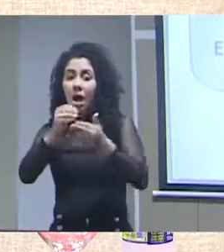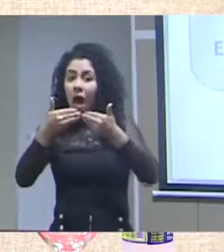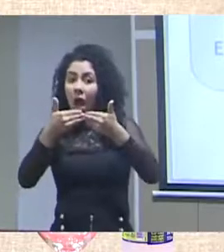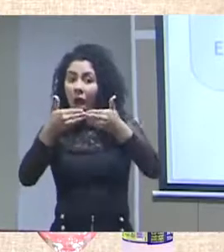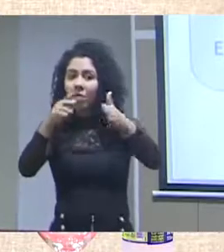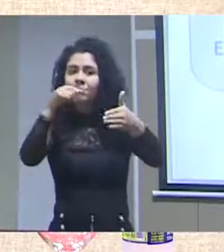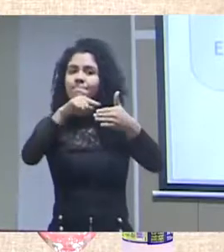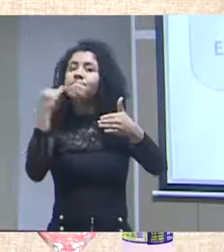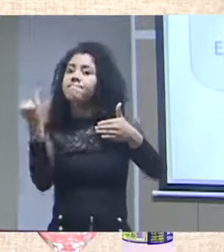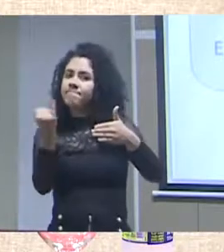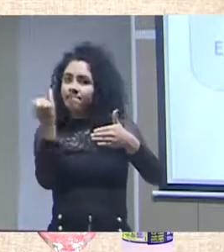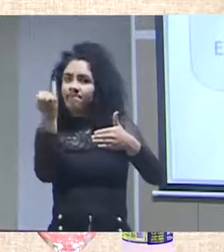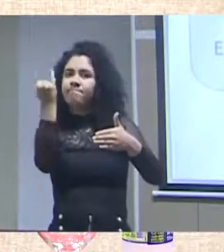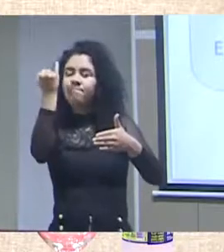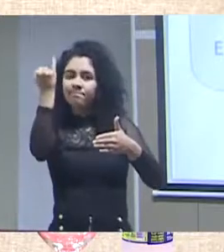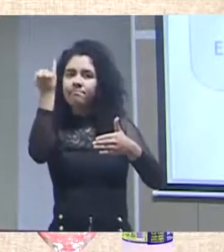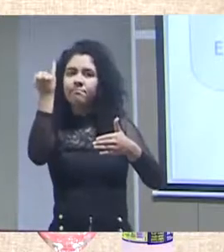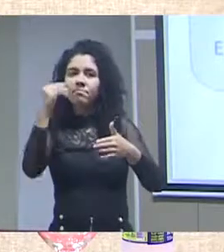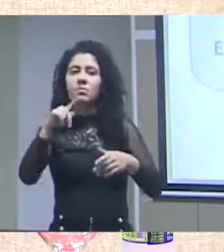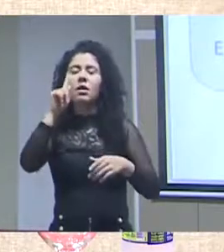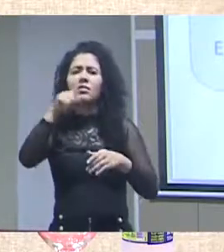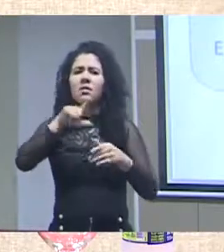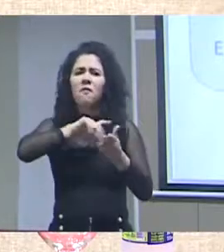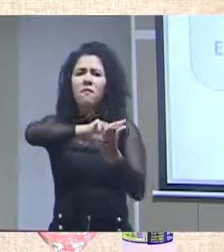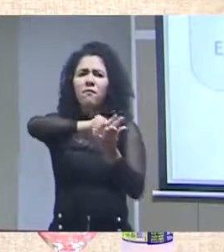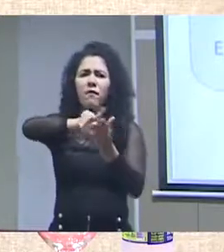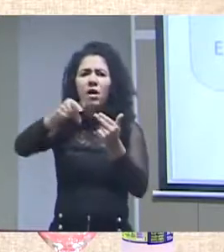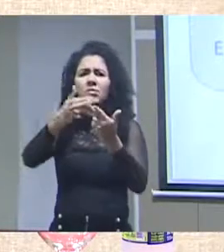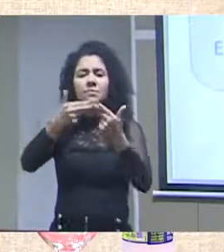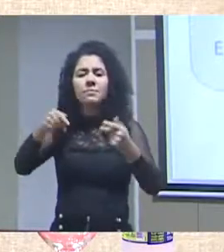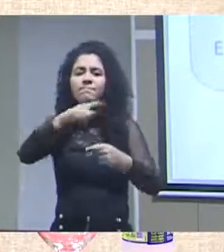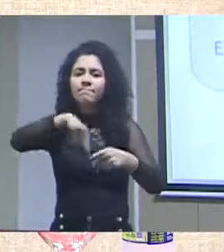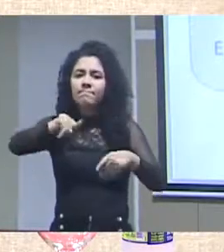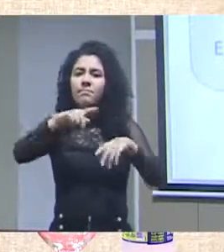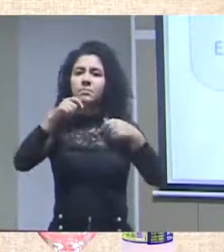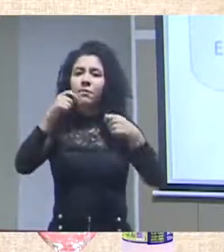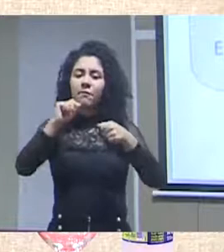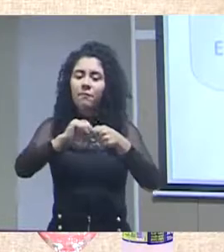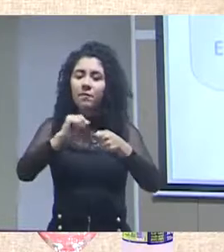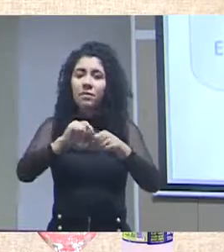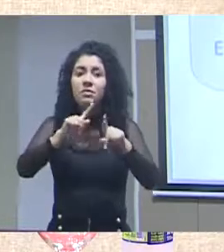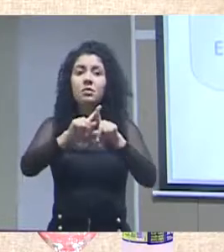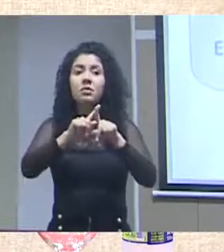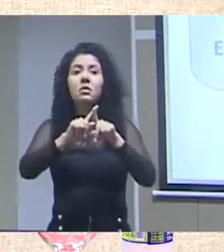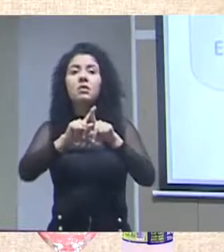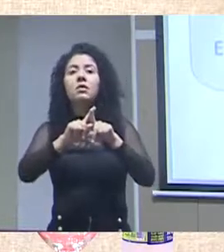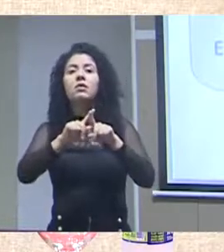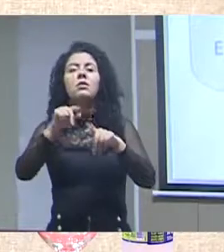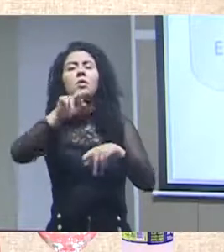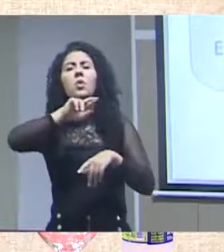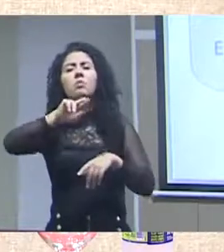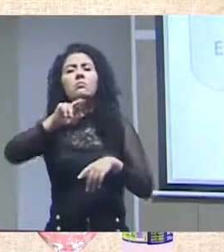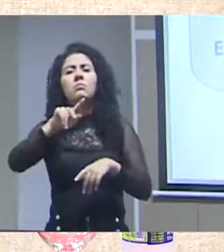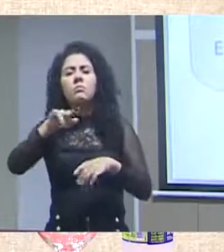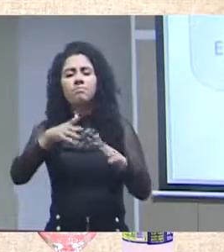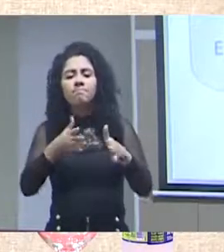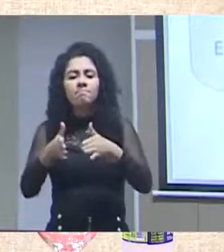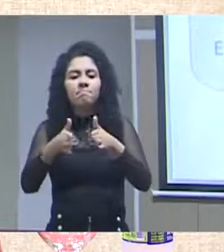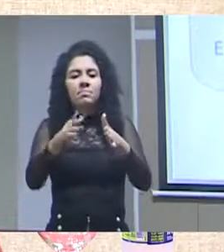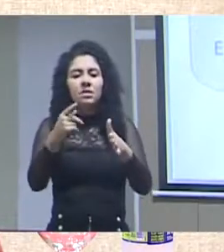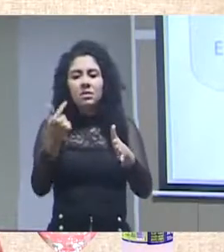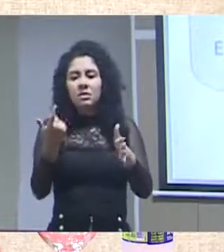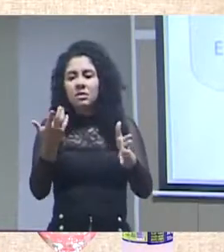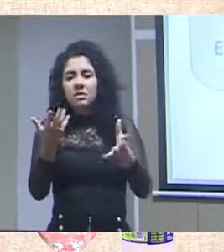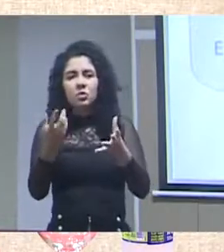motivos para que isso ocorra, os dados não caminham por si só. Eu acho que talvez o Hérgio vai